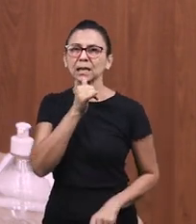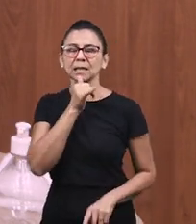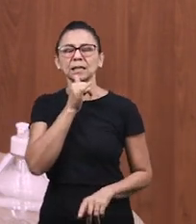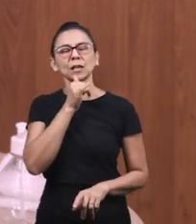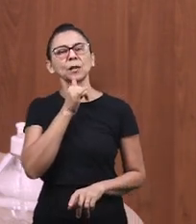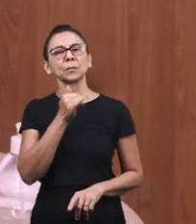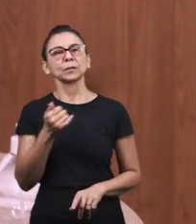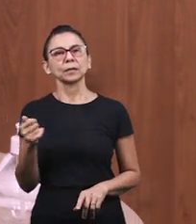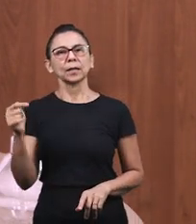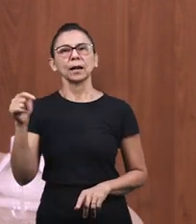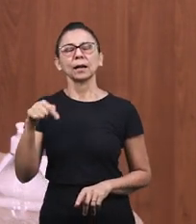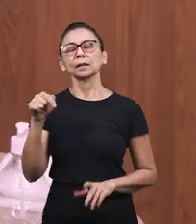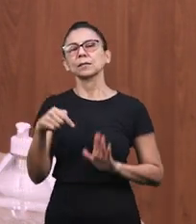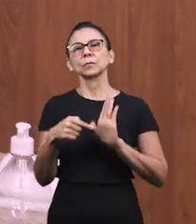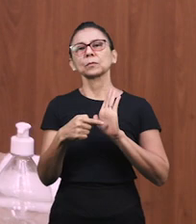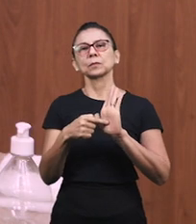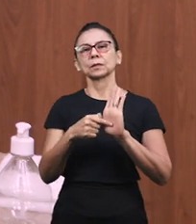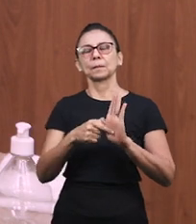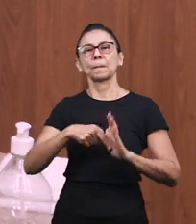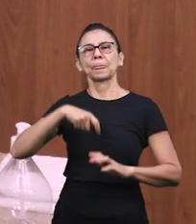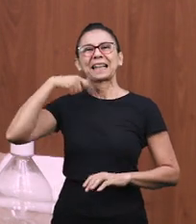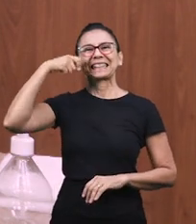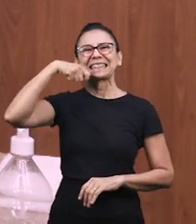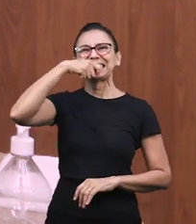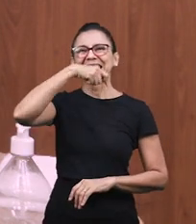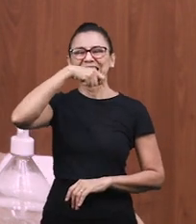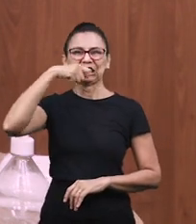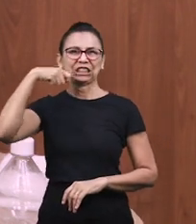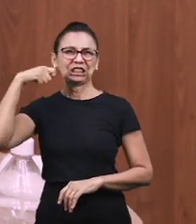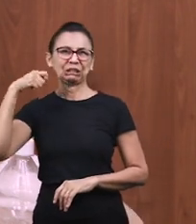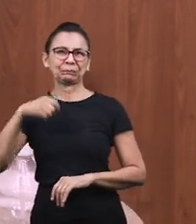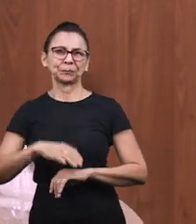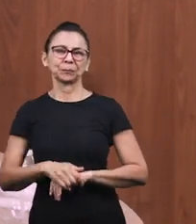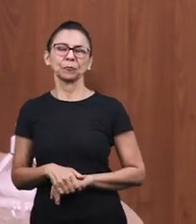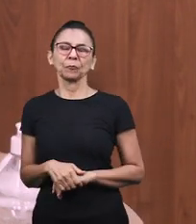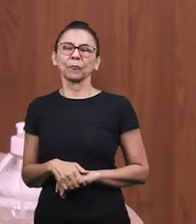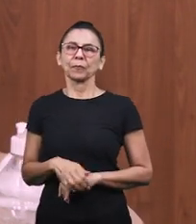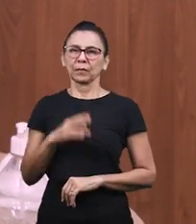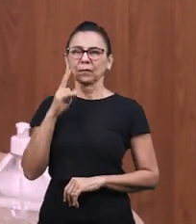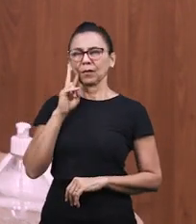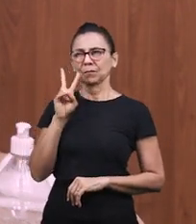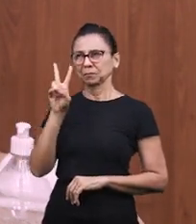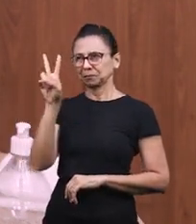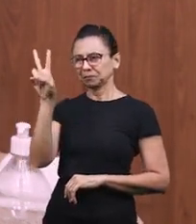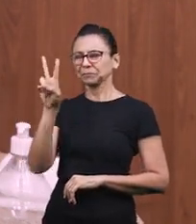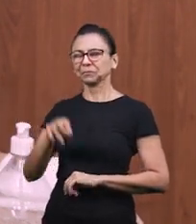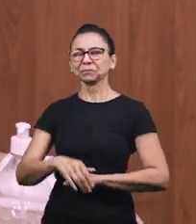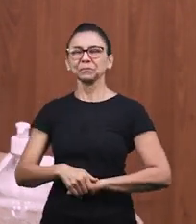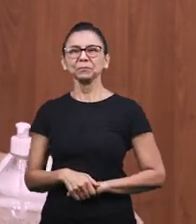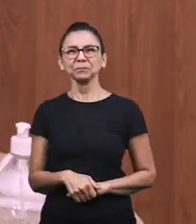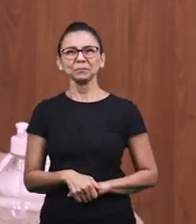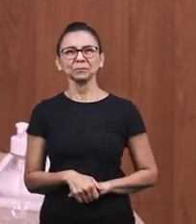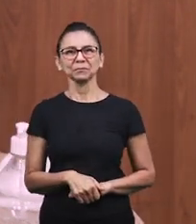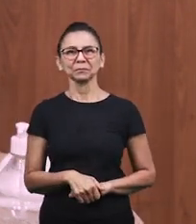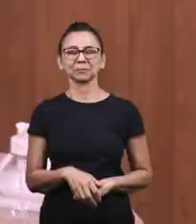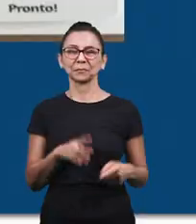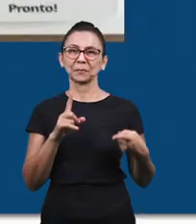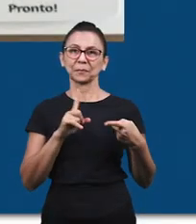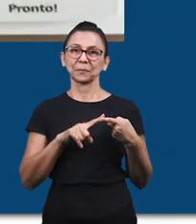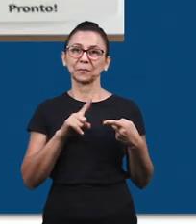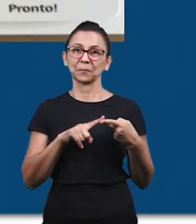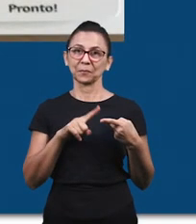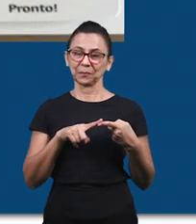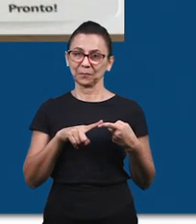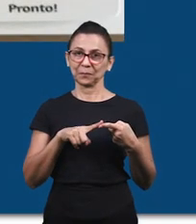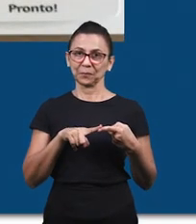exemplo, vamos fazer aqui a demonstração da escovação de dente. Então, nós temos aqui a rotina. Primeiramente, então, a